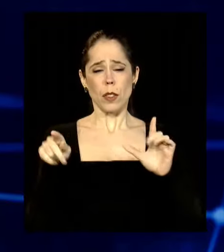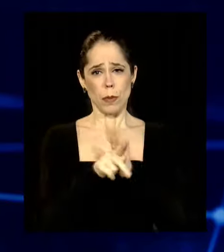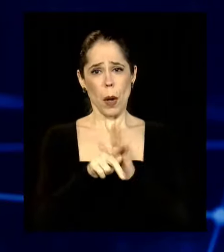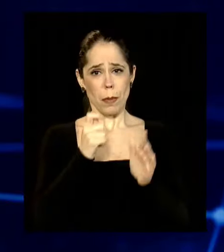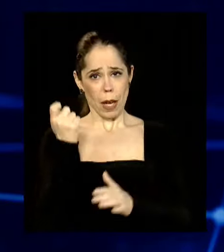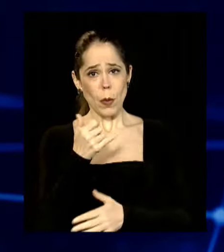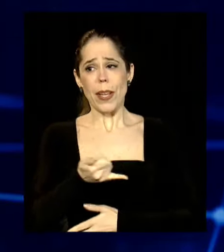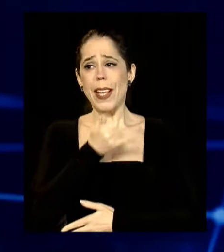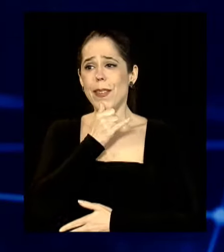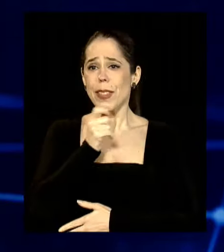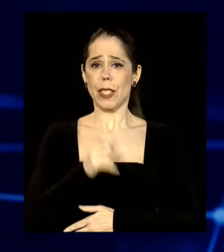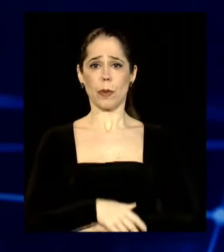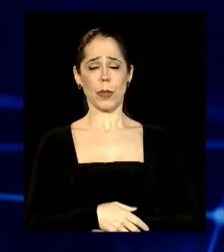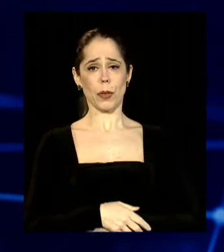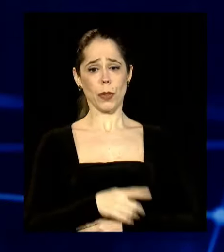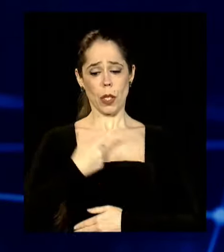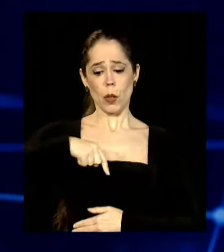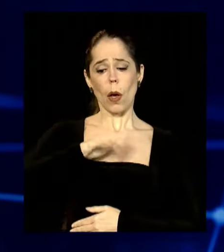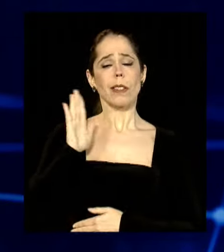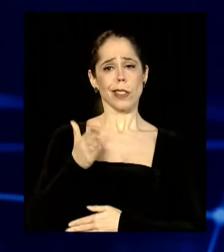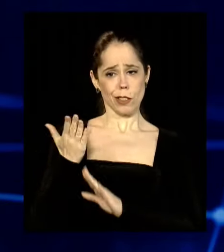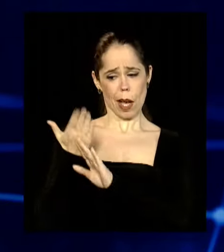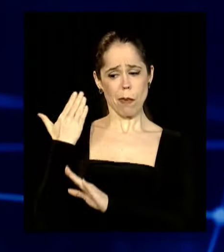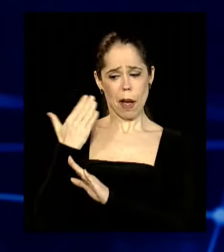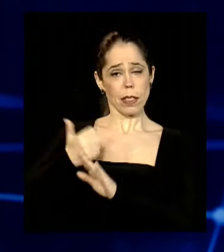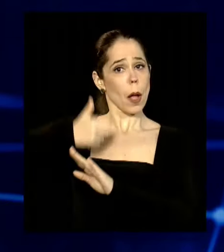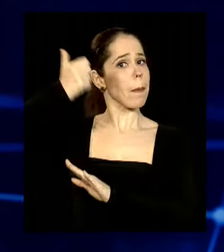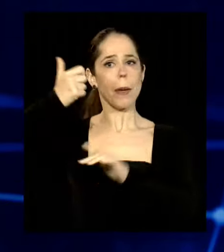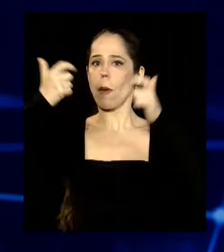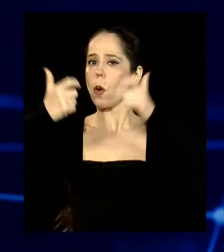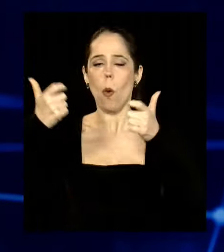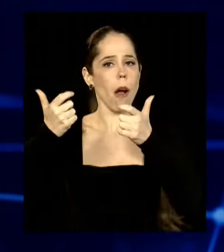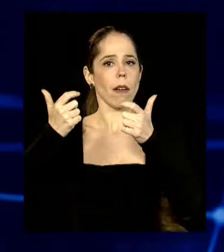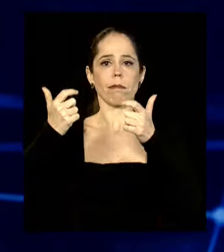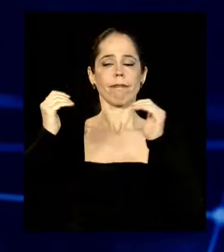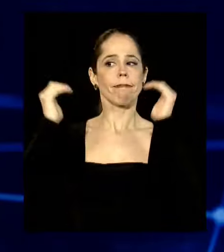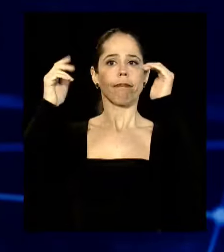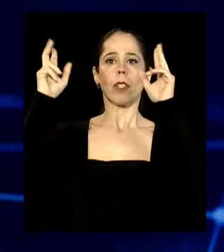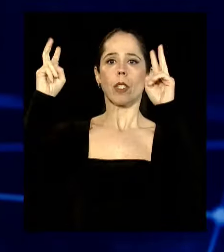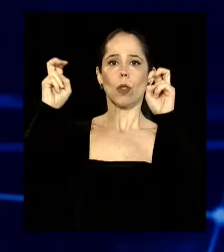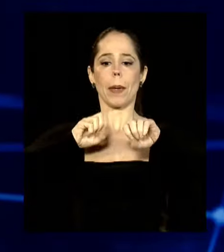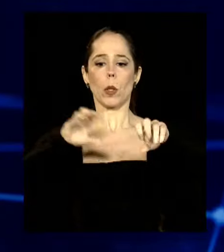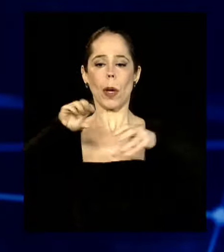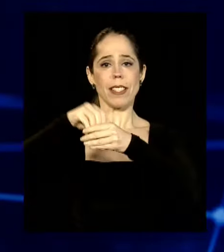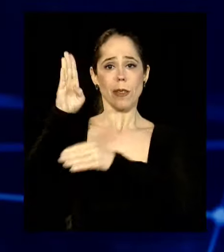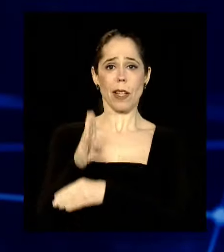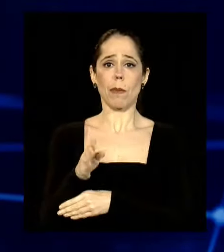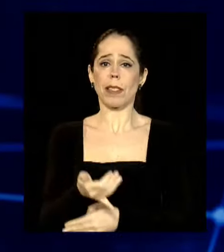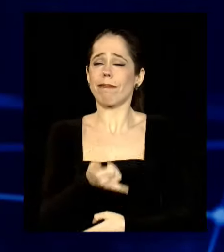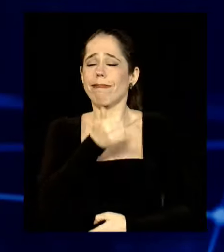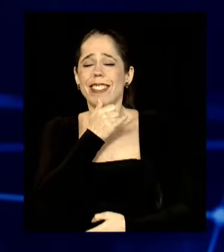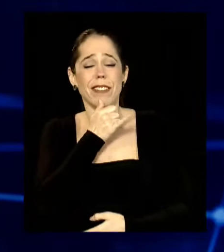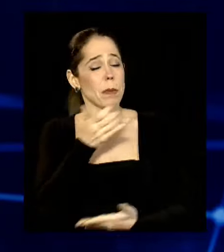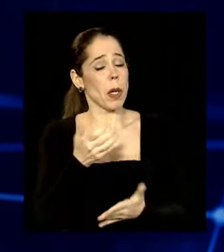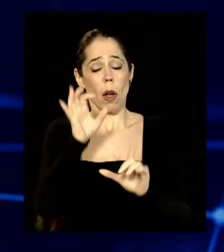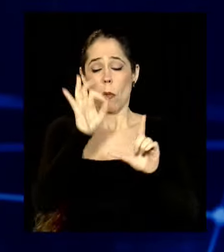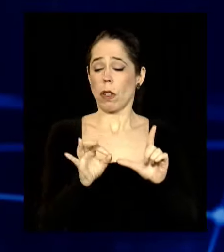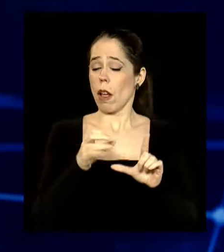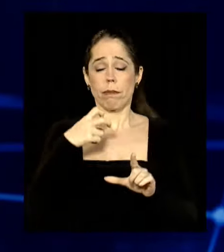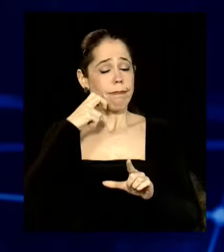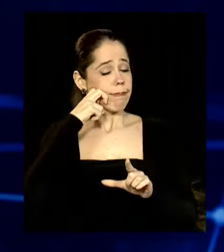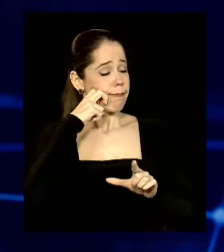primeiro colocados na educação no Brasil, são vergonhosos, por conta do